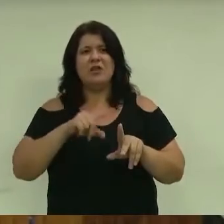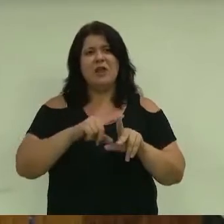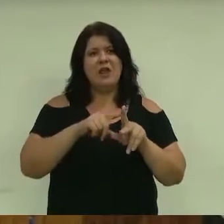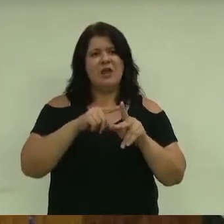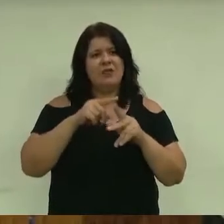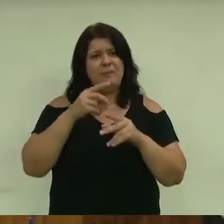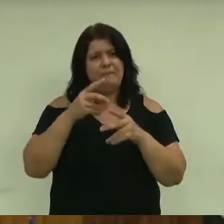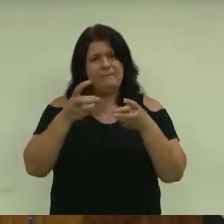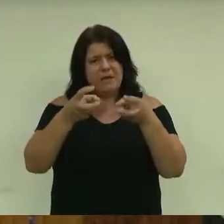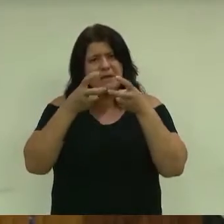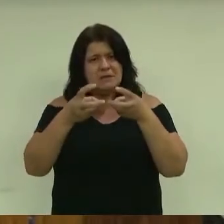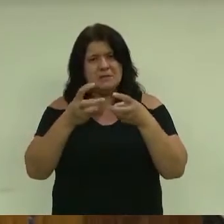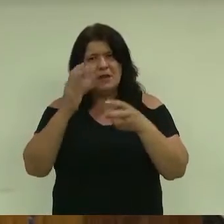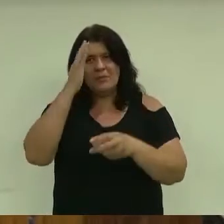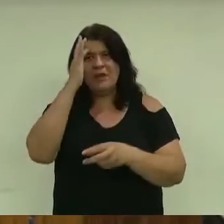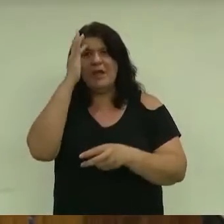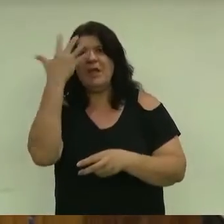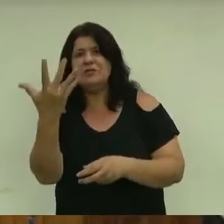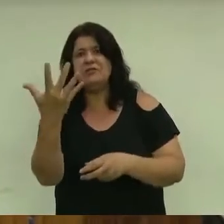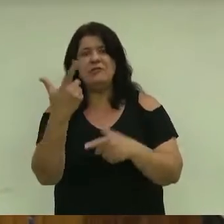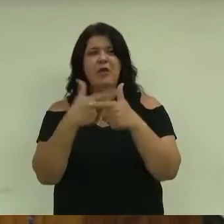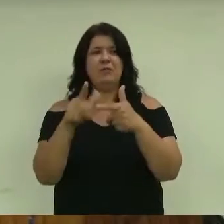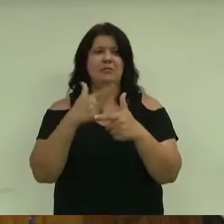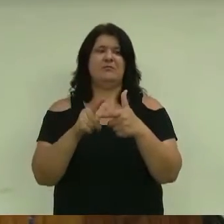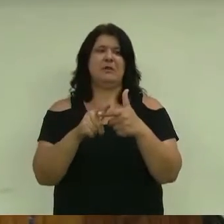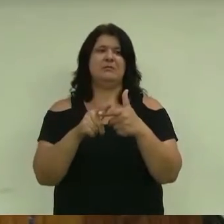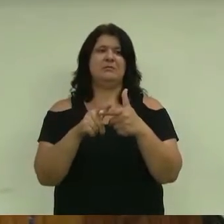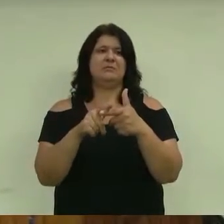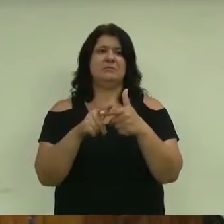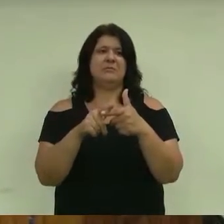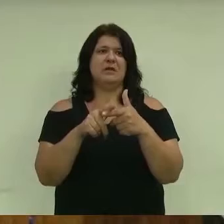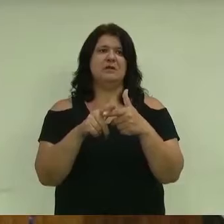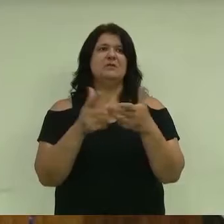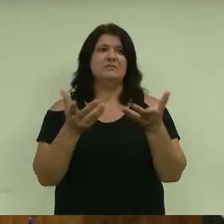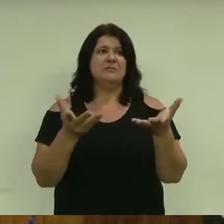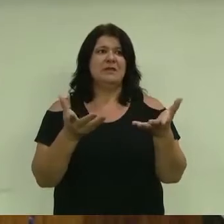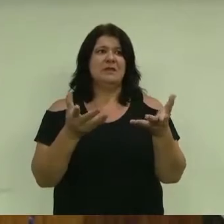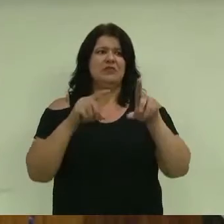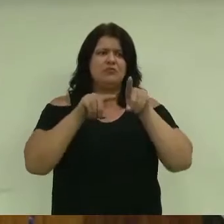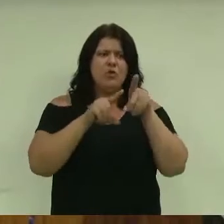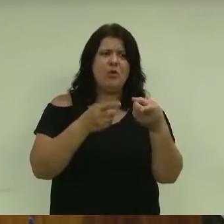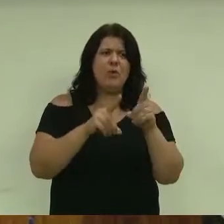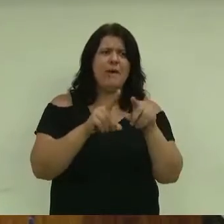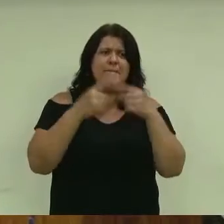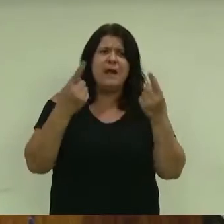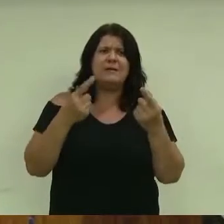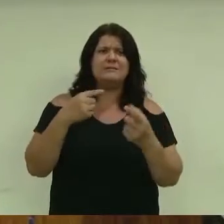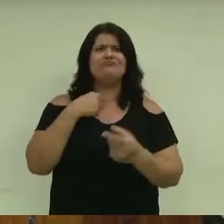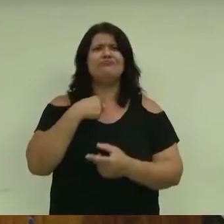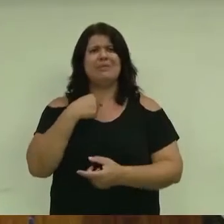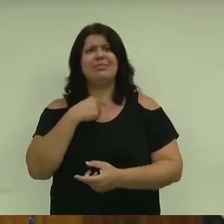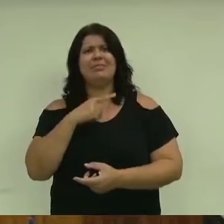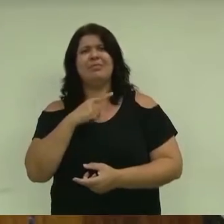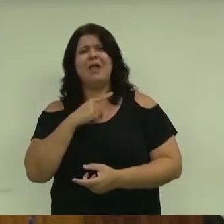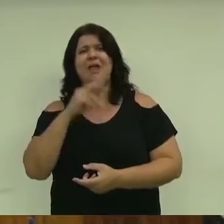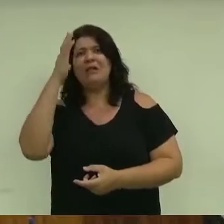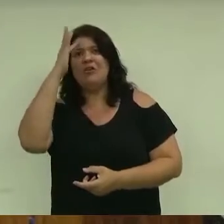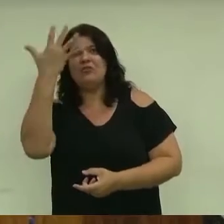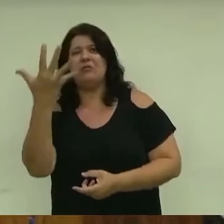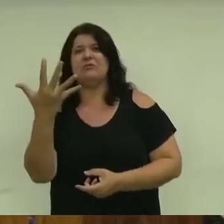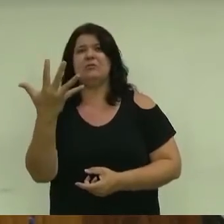que é legal, quando você critica, mas aponta uma solução. Se você buscar o histórico dos meus apontamentos,